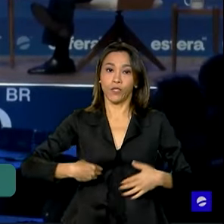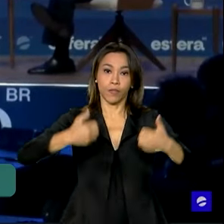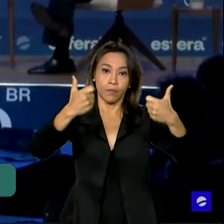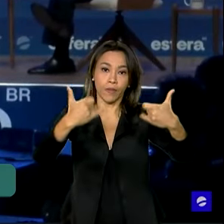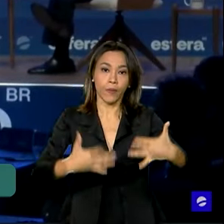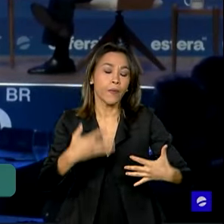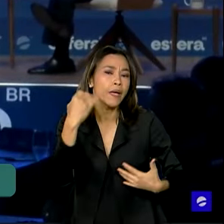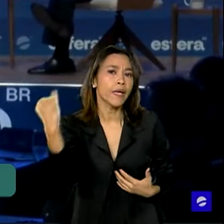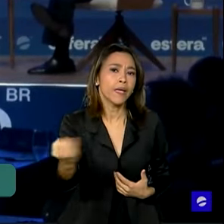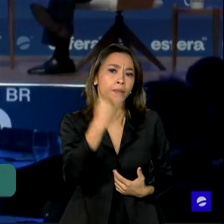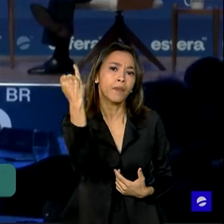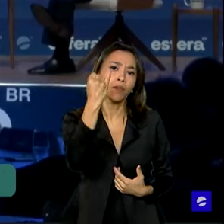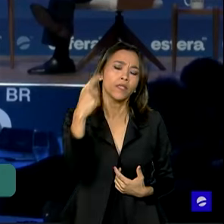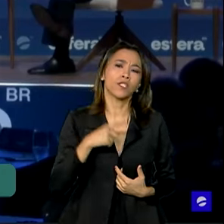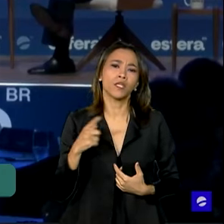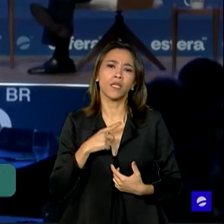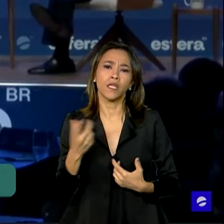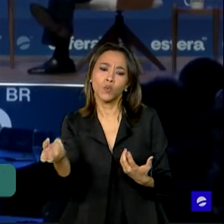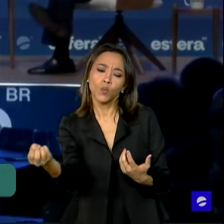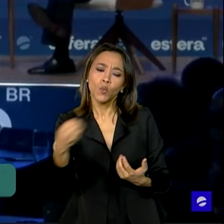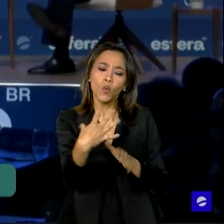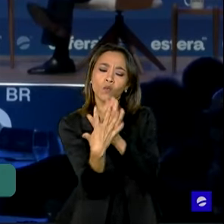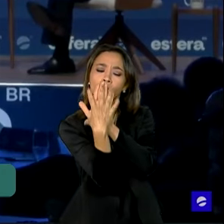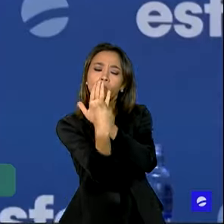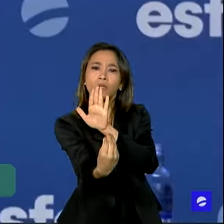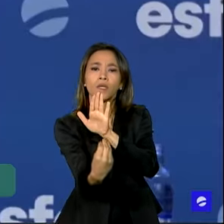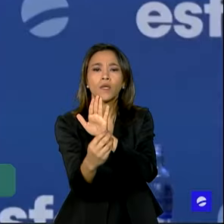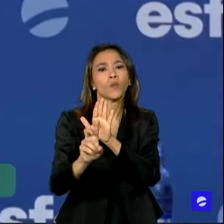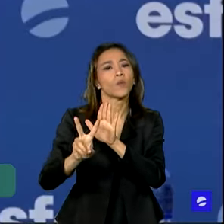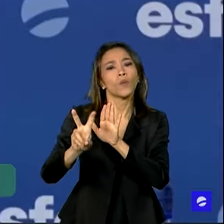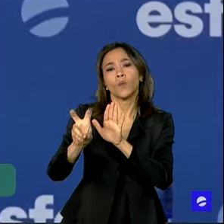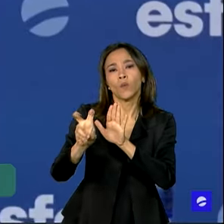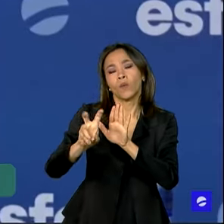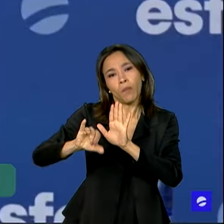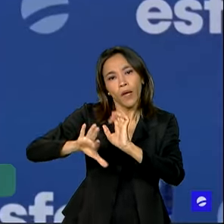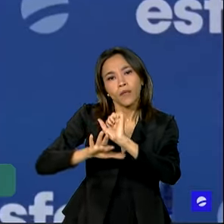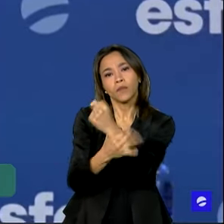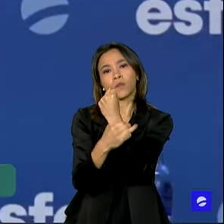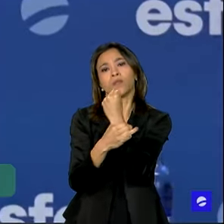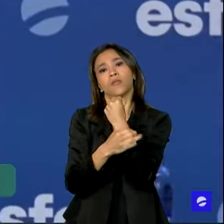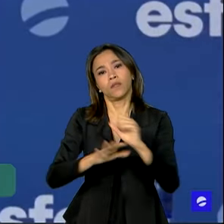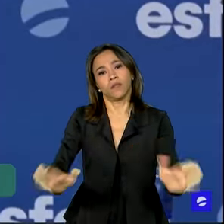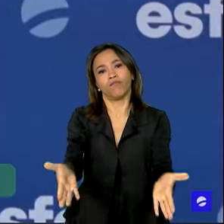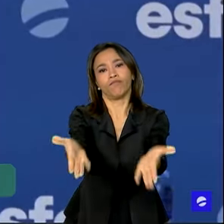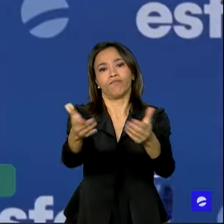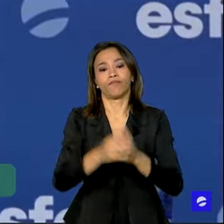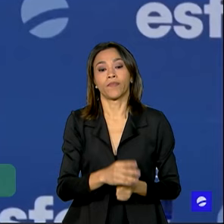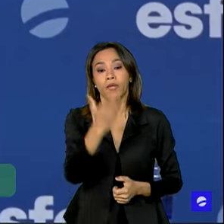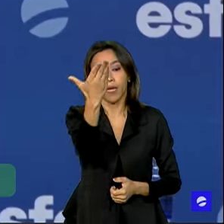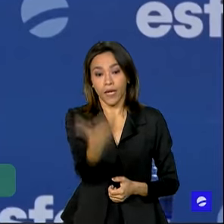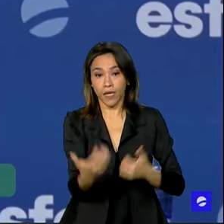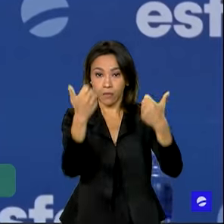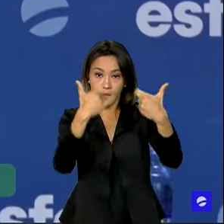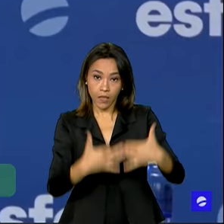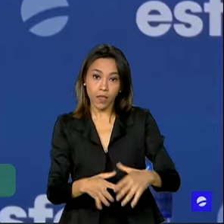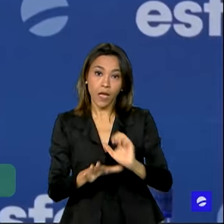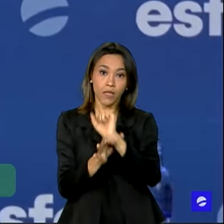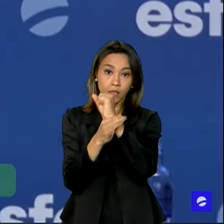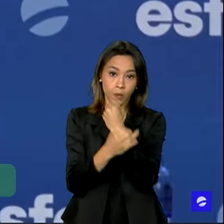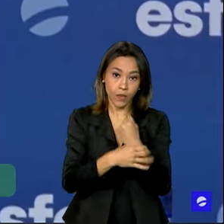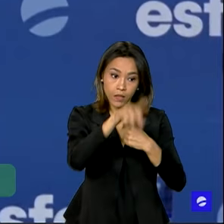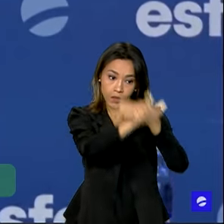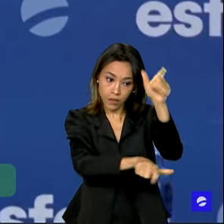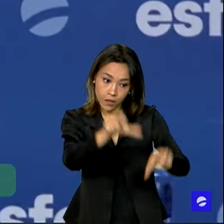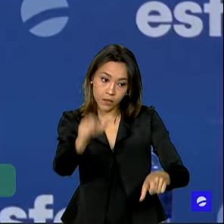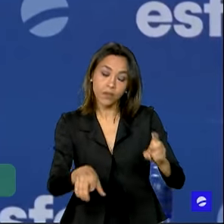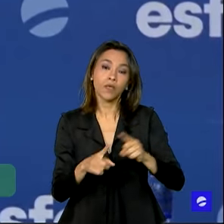se estruturar uma nova forma de promover a segurança pública. A segurança das pessoas, a segurança do patrimônio